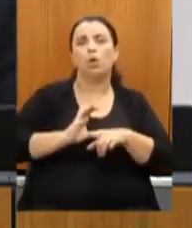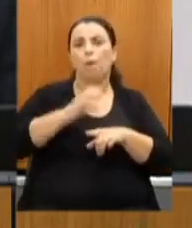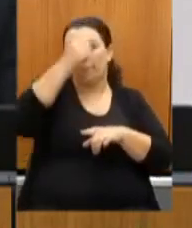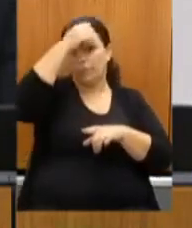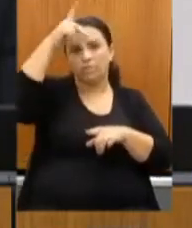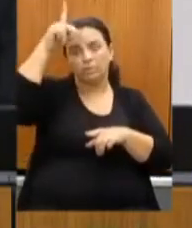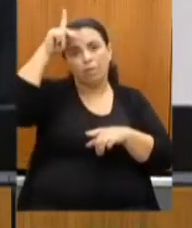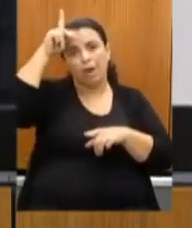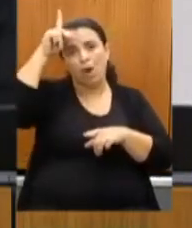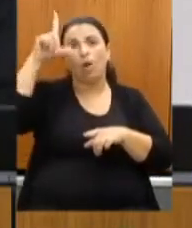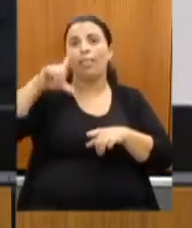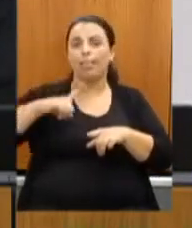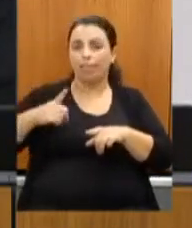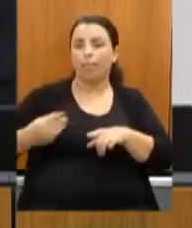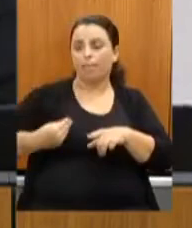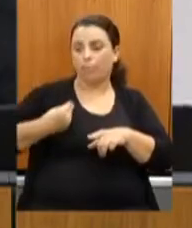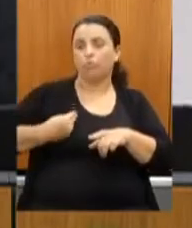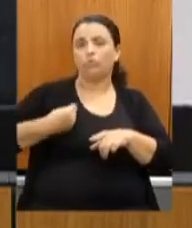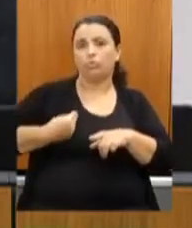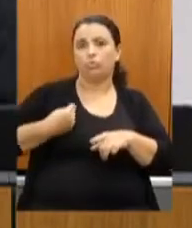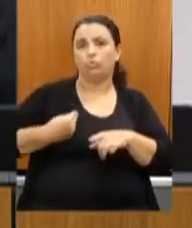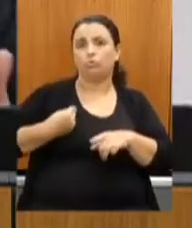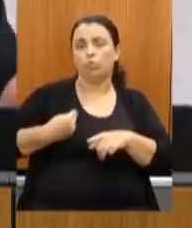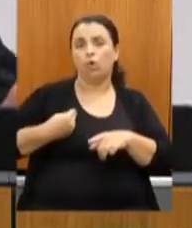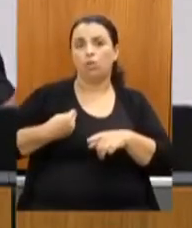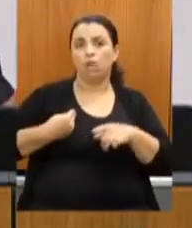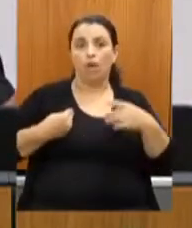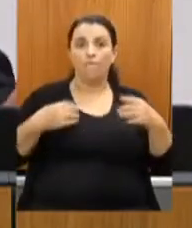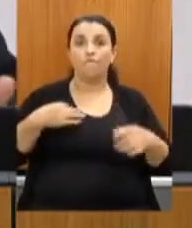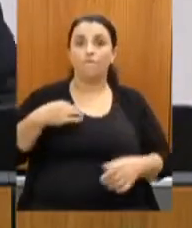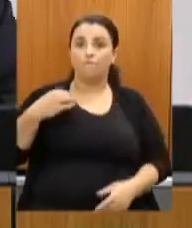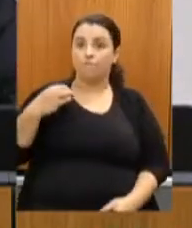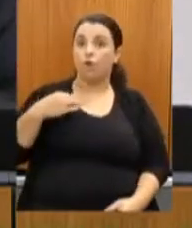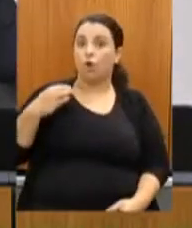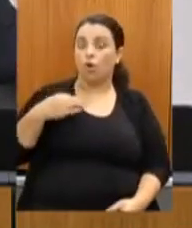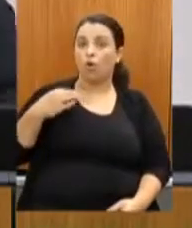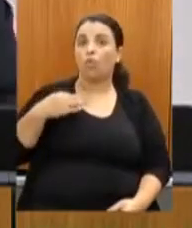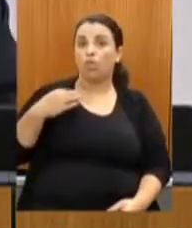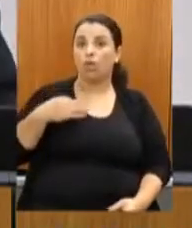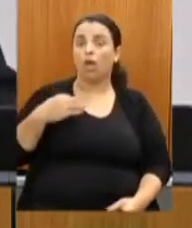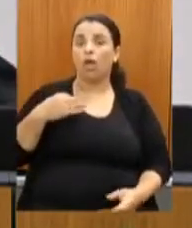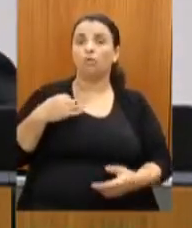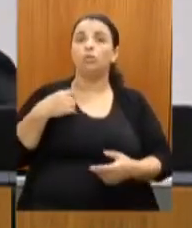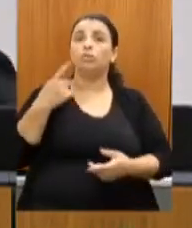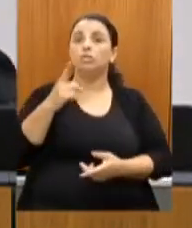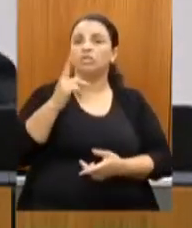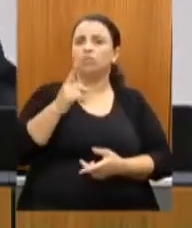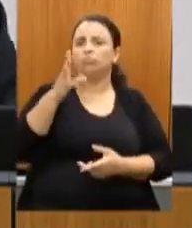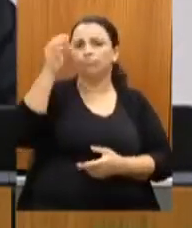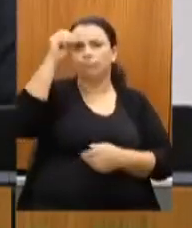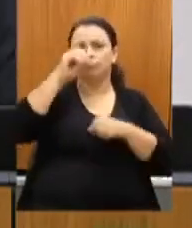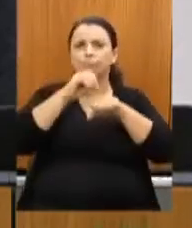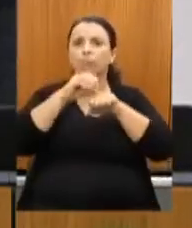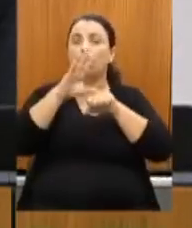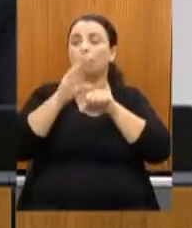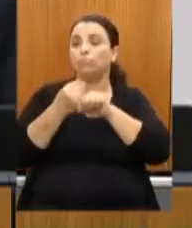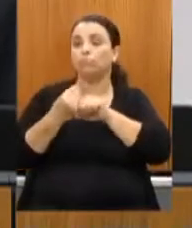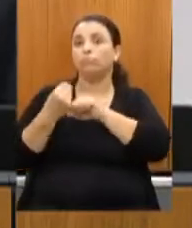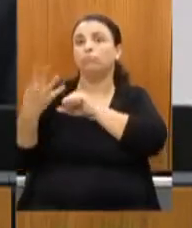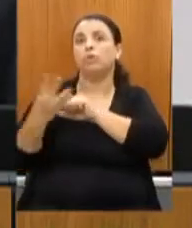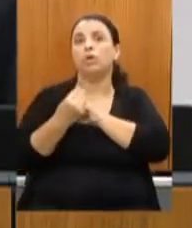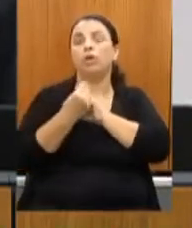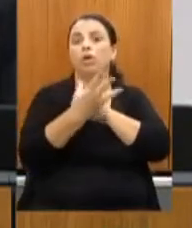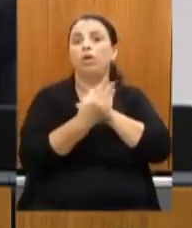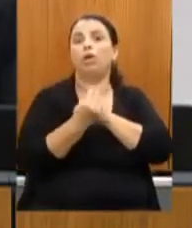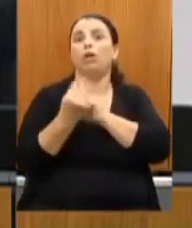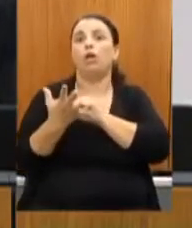pessoas que, de uma forma voluntária, colocam seus conhecimentos à disposição do